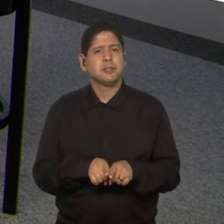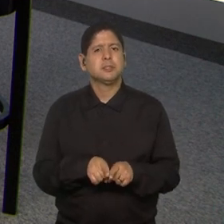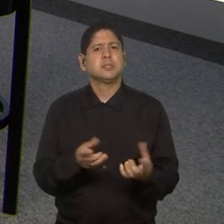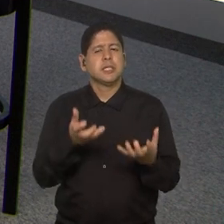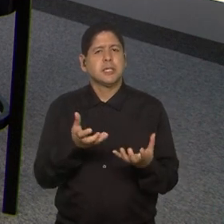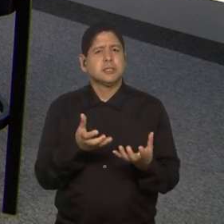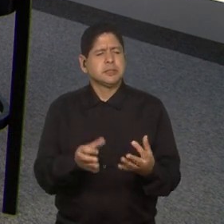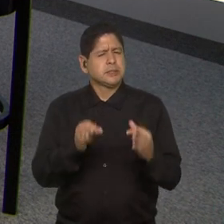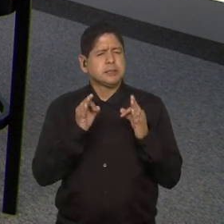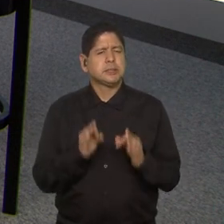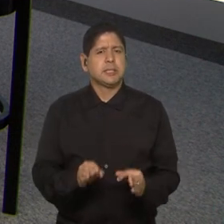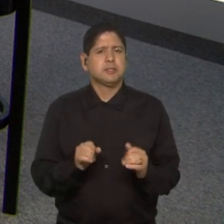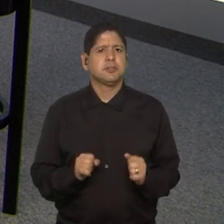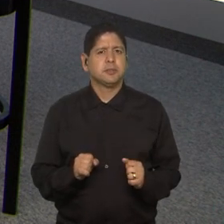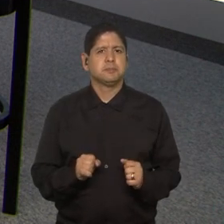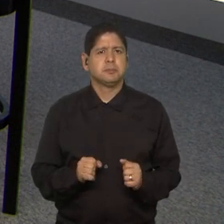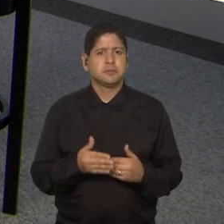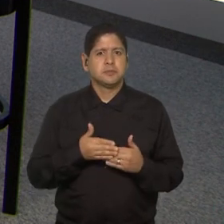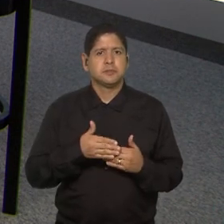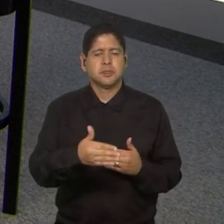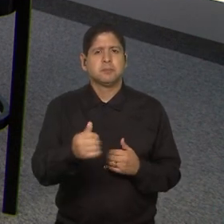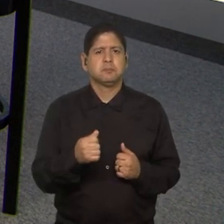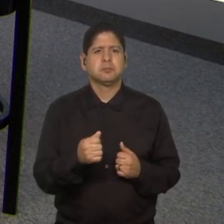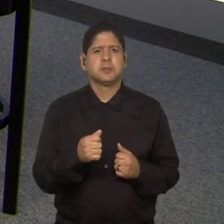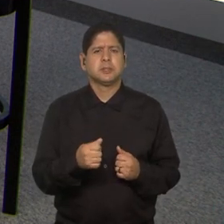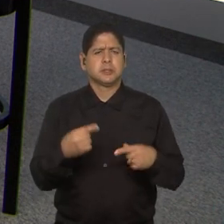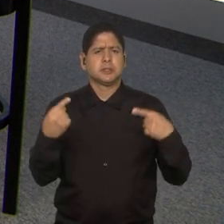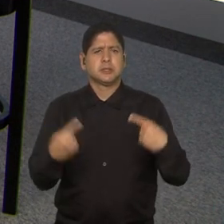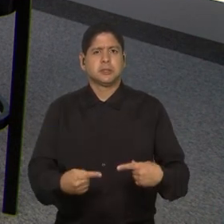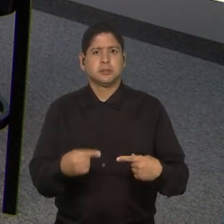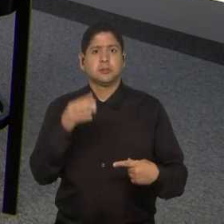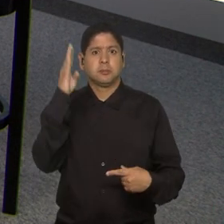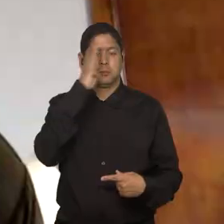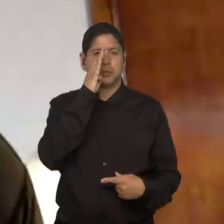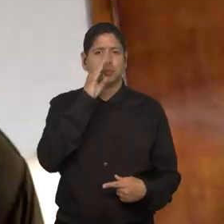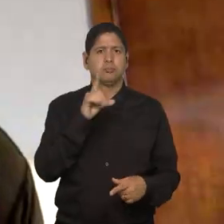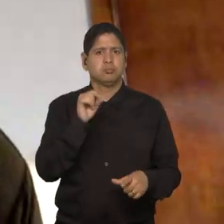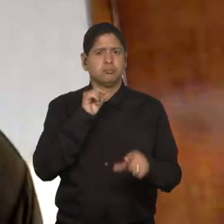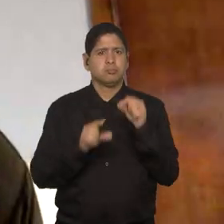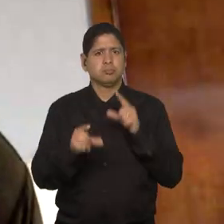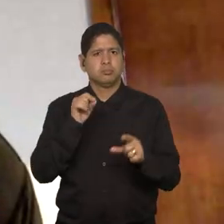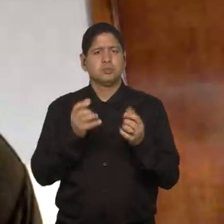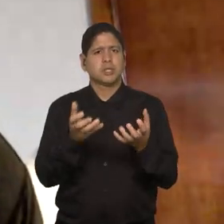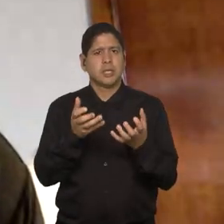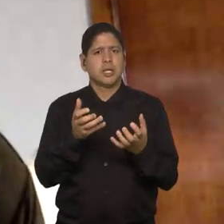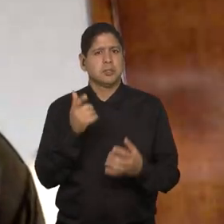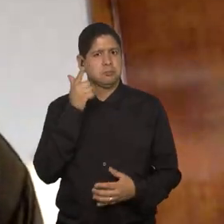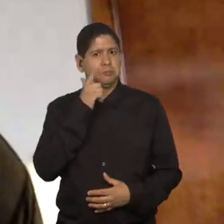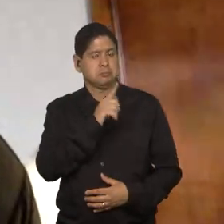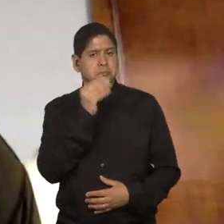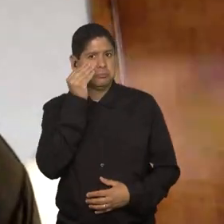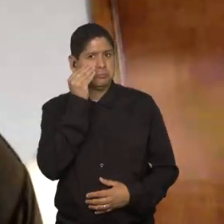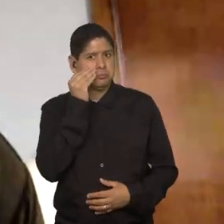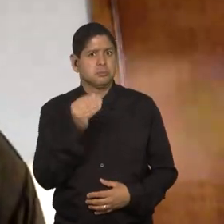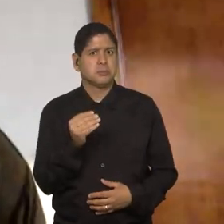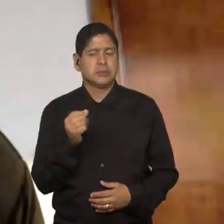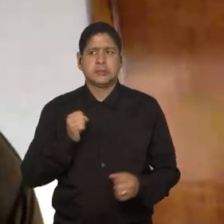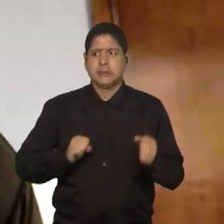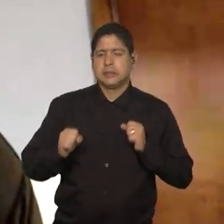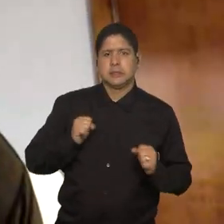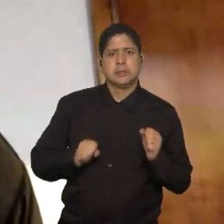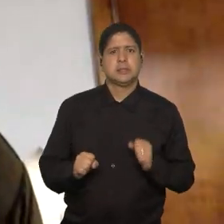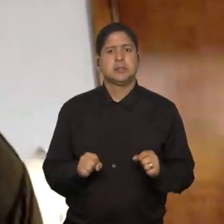certeza de colocar a disputa brasileira para ganhar, com seriedade, com